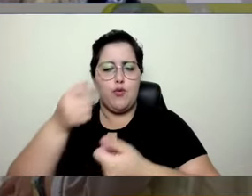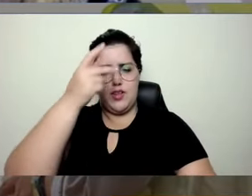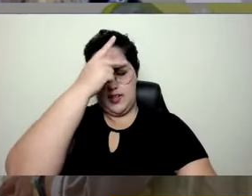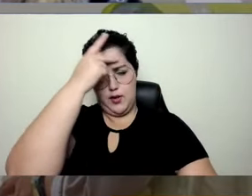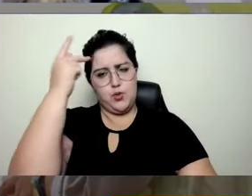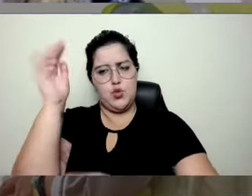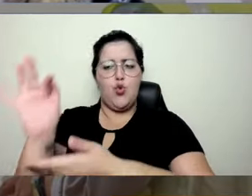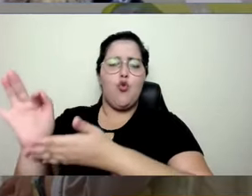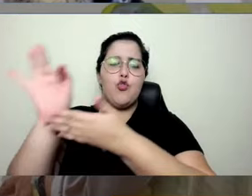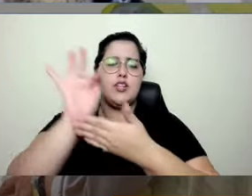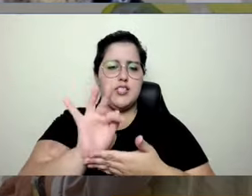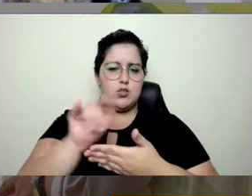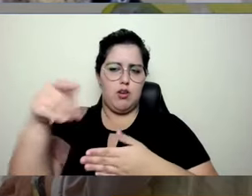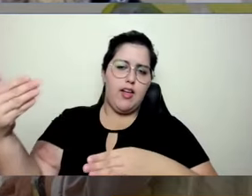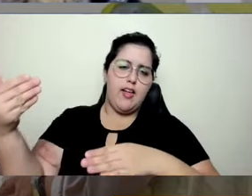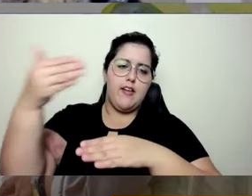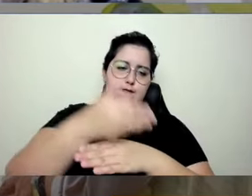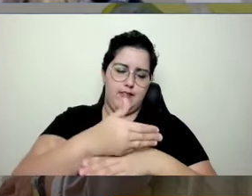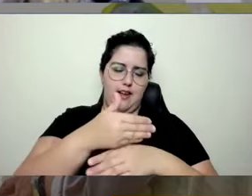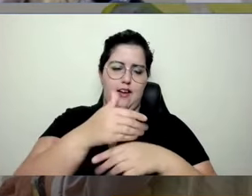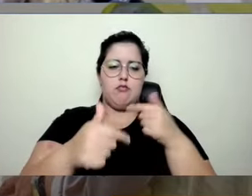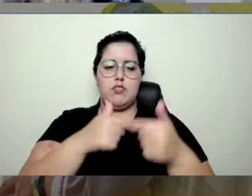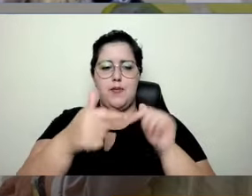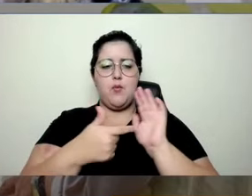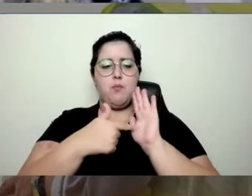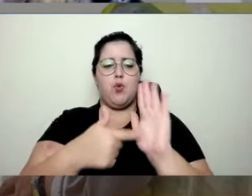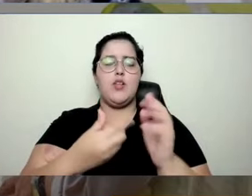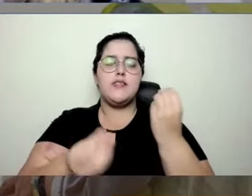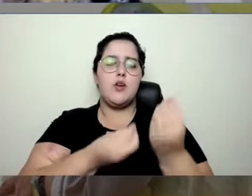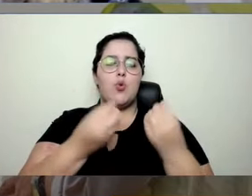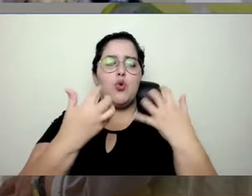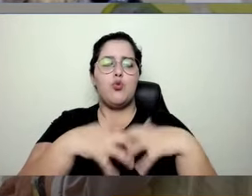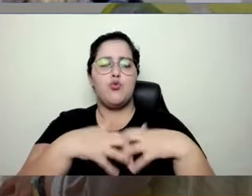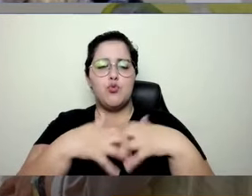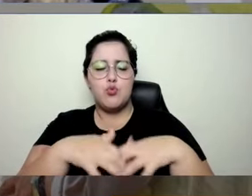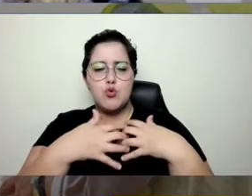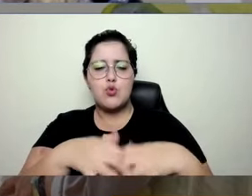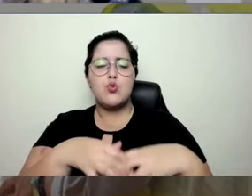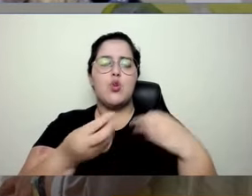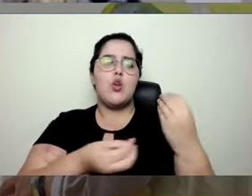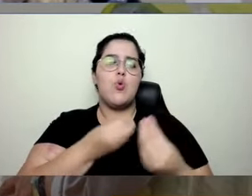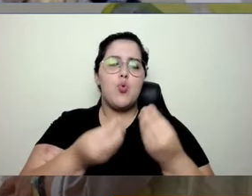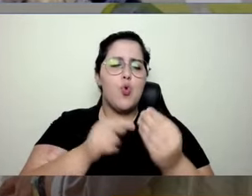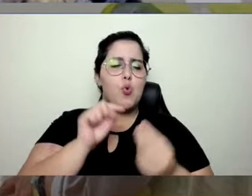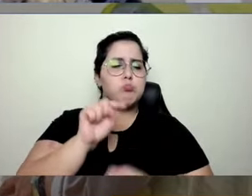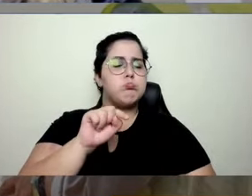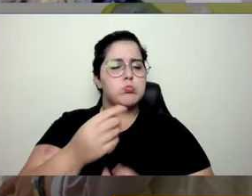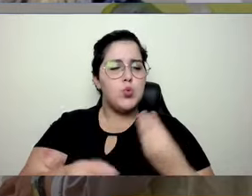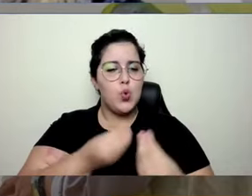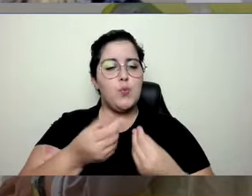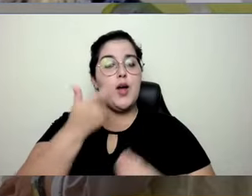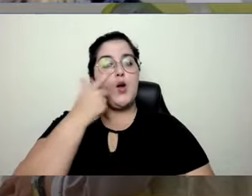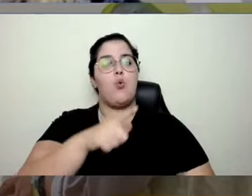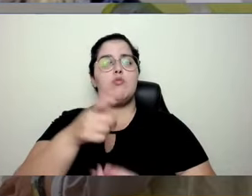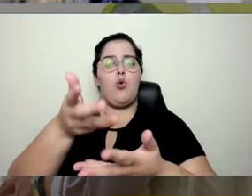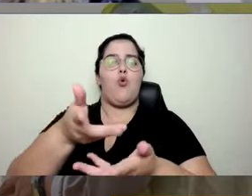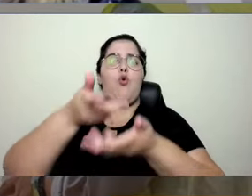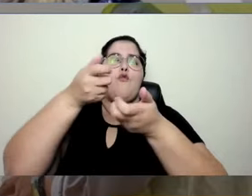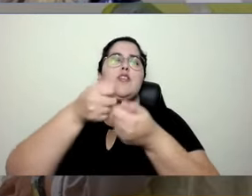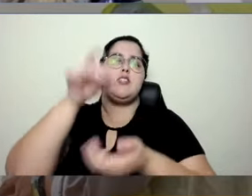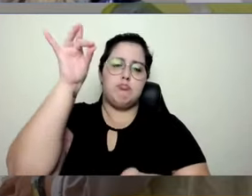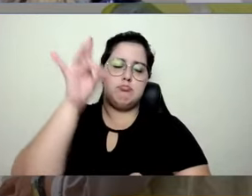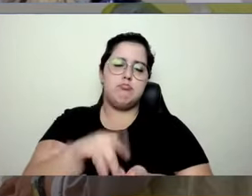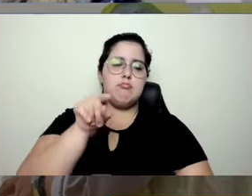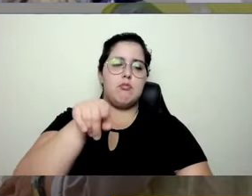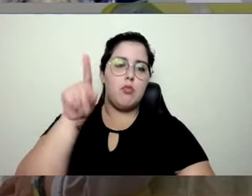fabricante para ir até a empresa, fazer uma apresentação, mostrar como funciona aquilo para convencer o gestor que aquilo é realmente